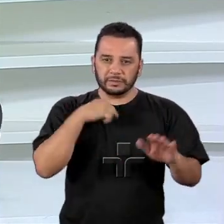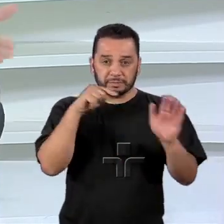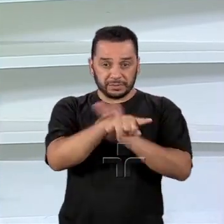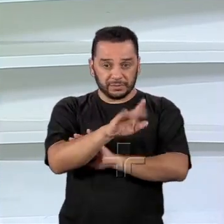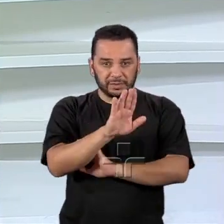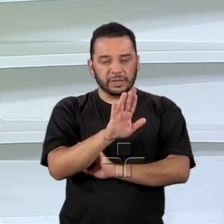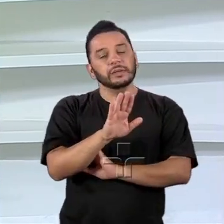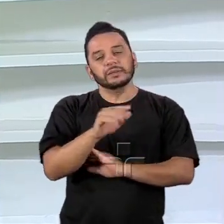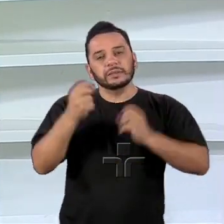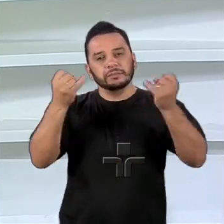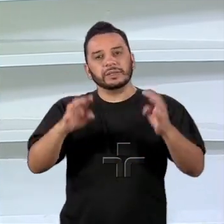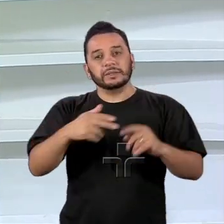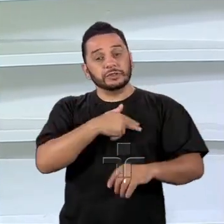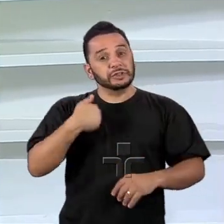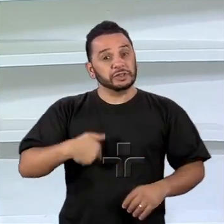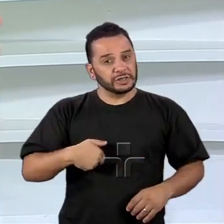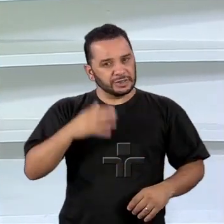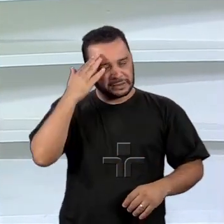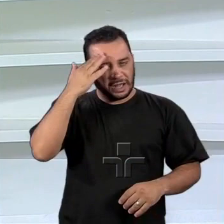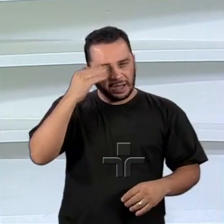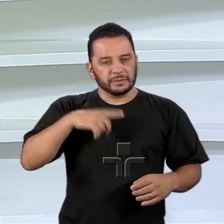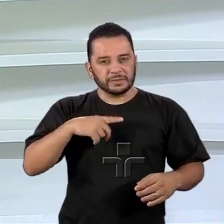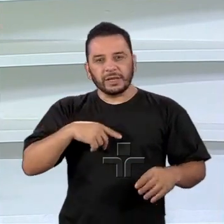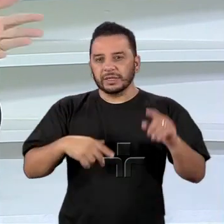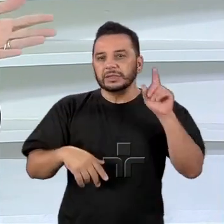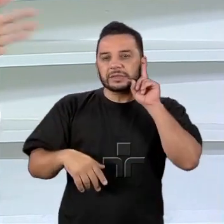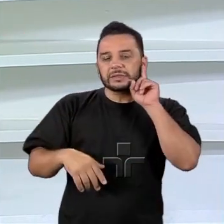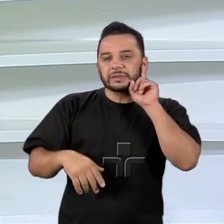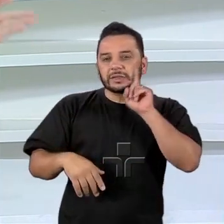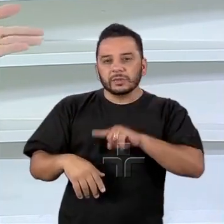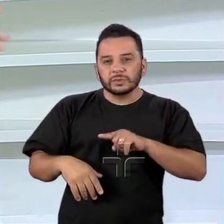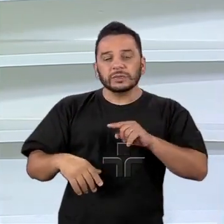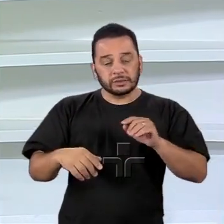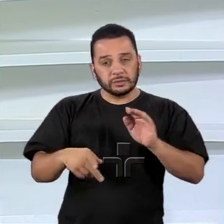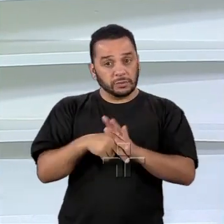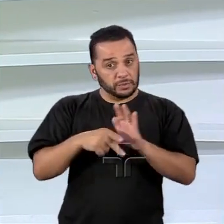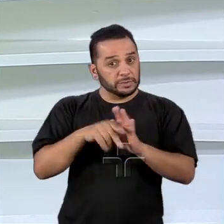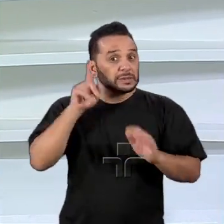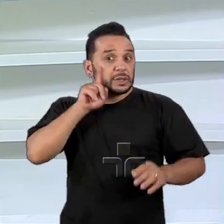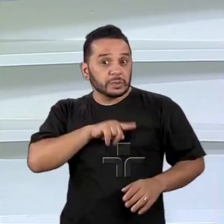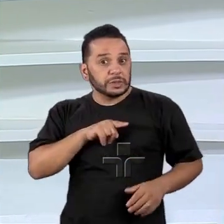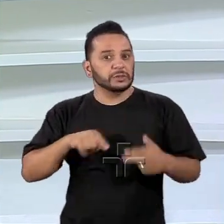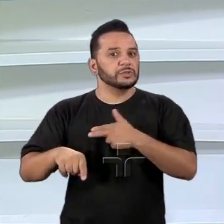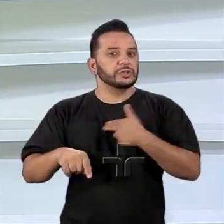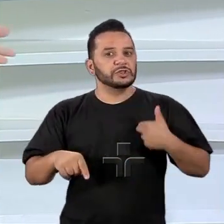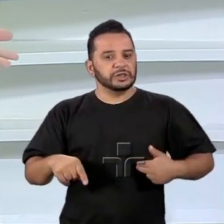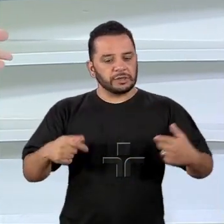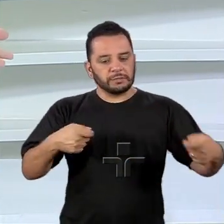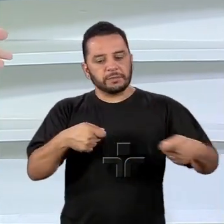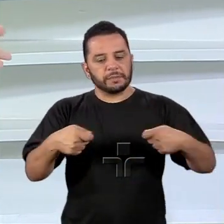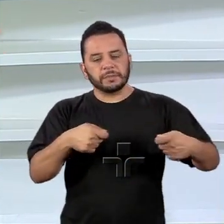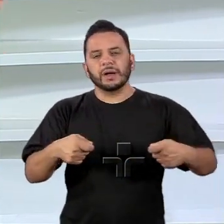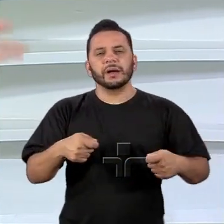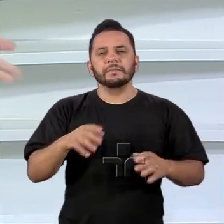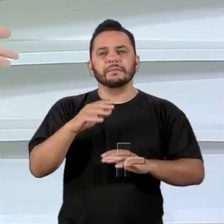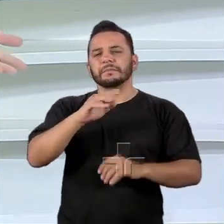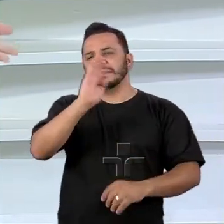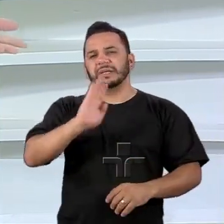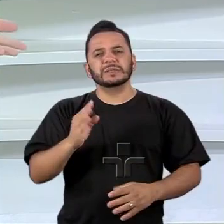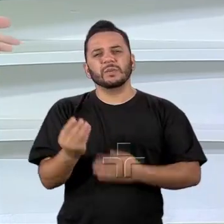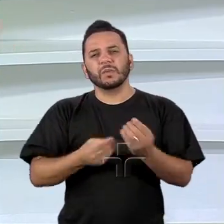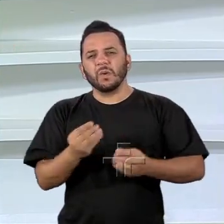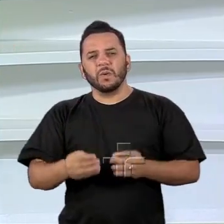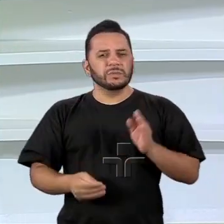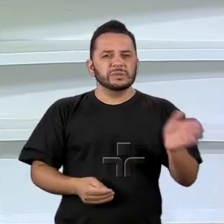Já que a está falando de China, guerra, Estados Unidos-China, a guerra comercial que é uma coisa maior, vocês estão dizendo, né? O que o Brasil deve fazer? O Brasil fica